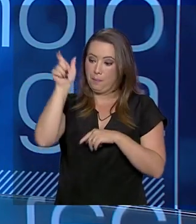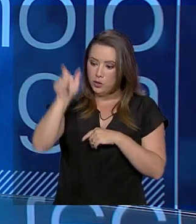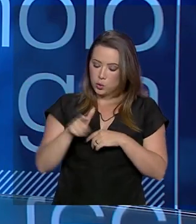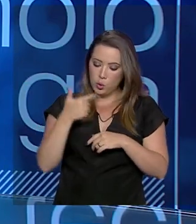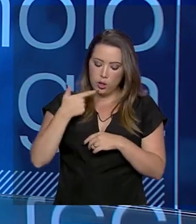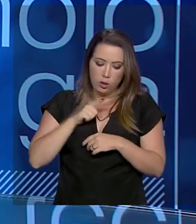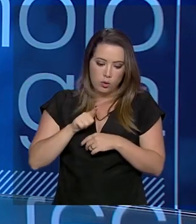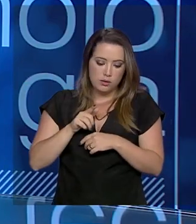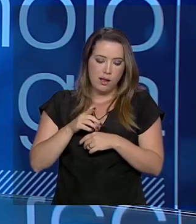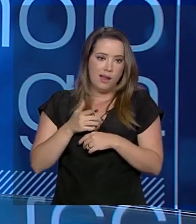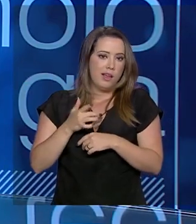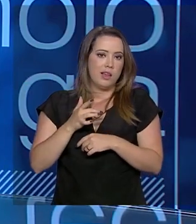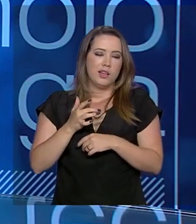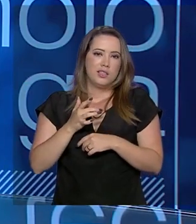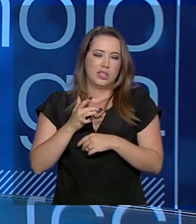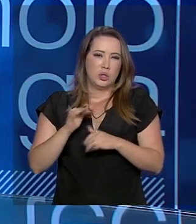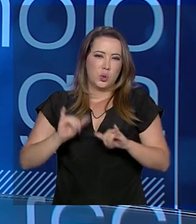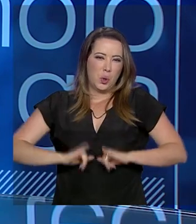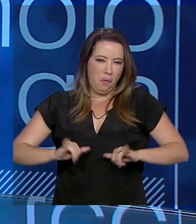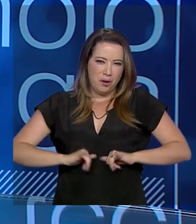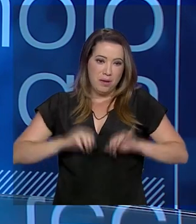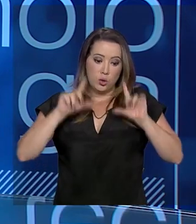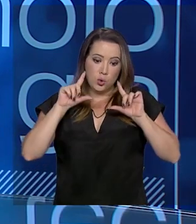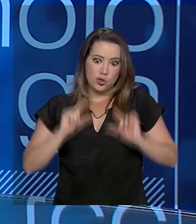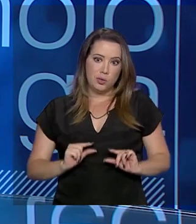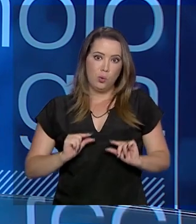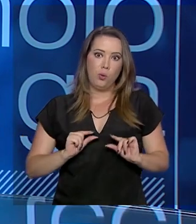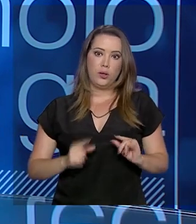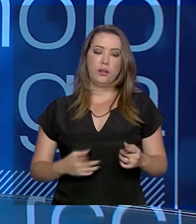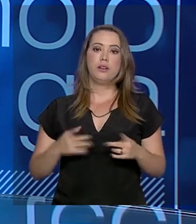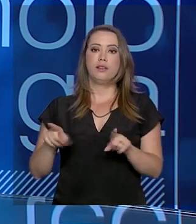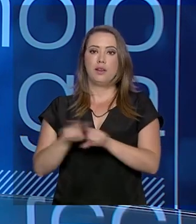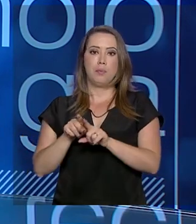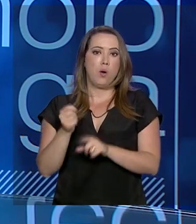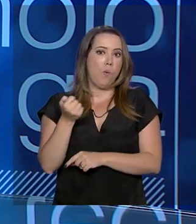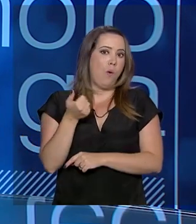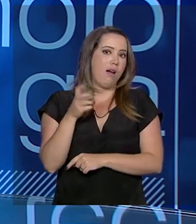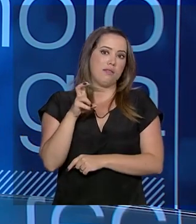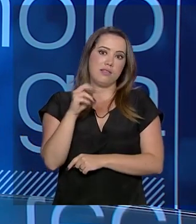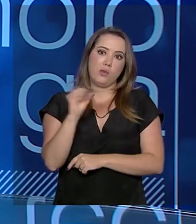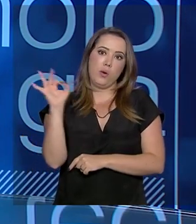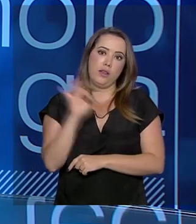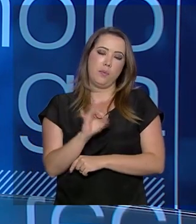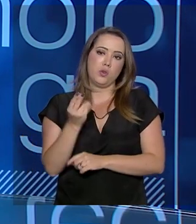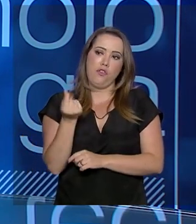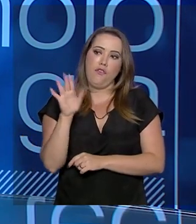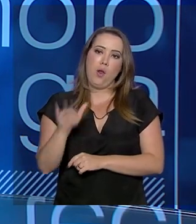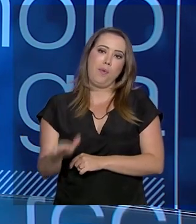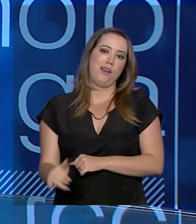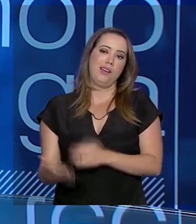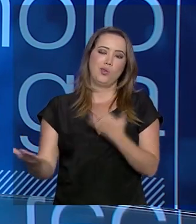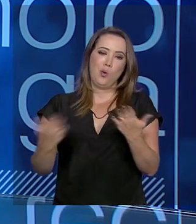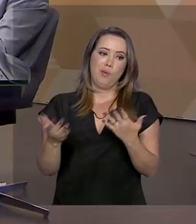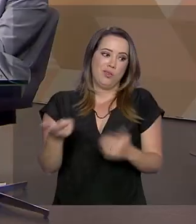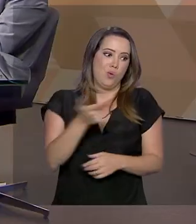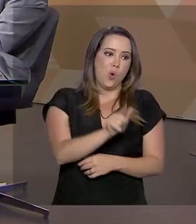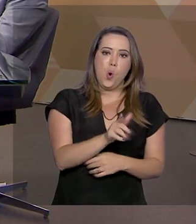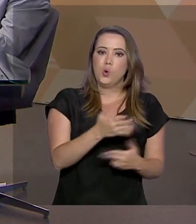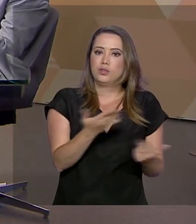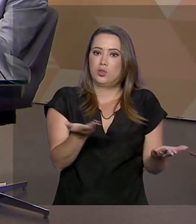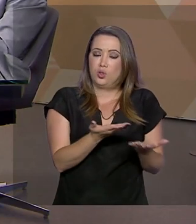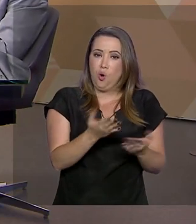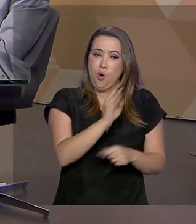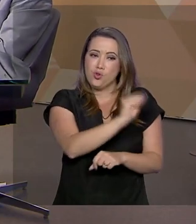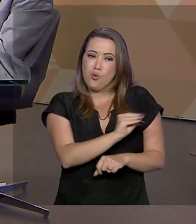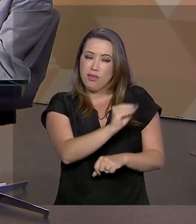por não sofrer tanto, quanto também é um material quase 50% mais barato que os tratamentos convencionais. Ou seja,